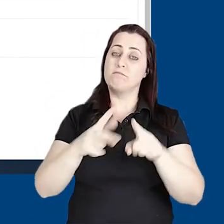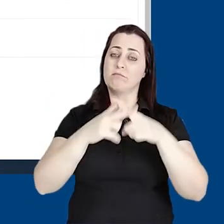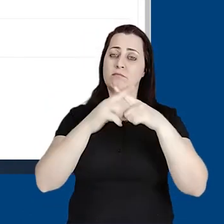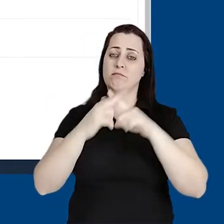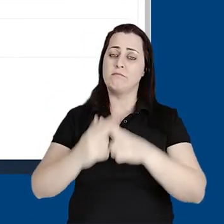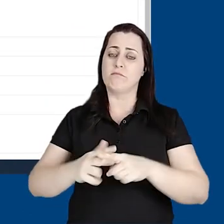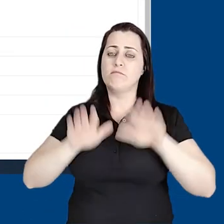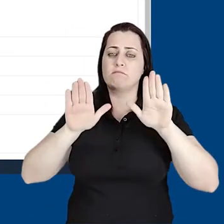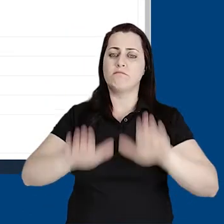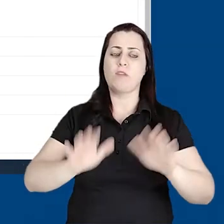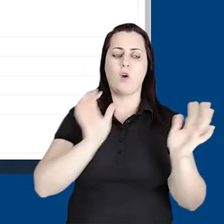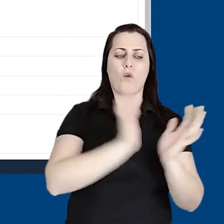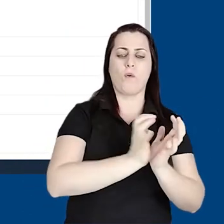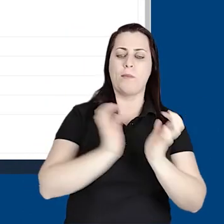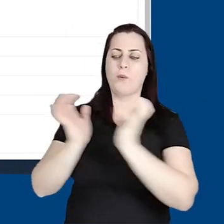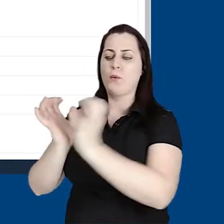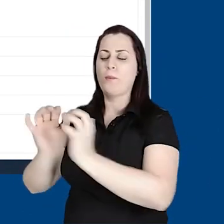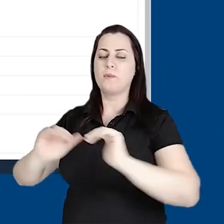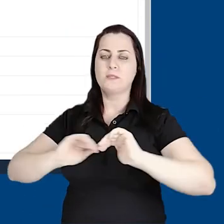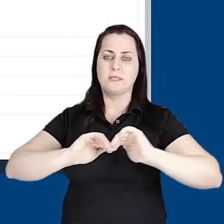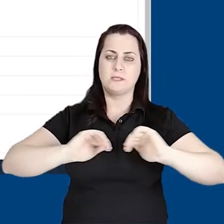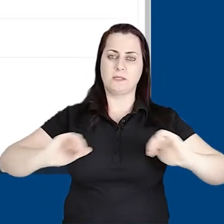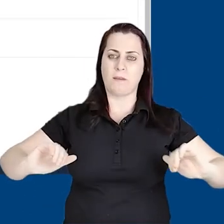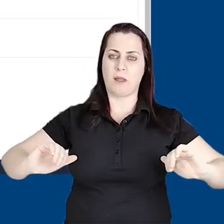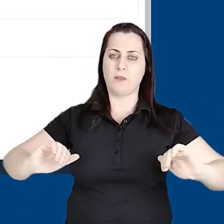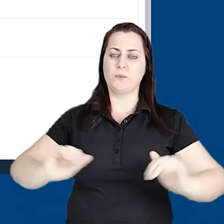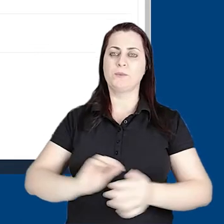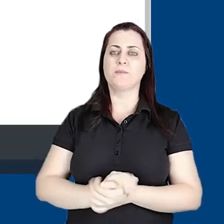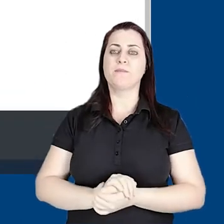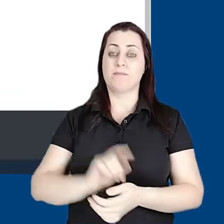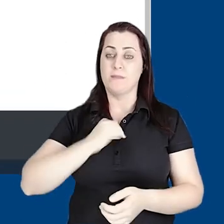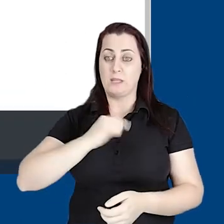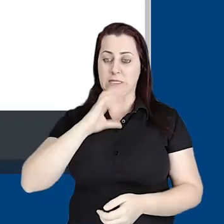E, em configurações comuns, mantive grupos separados.